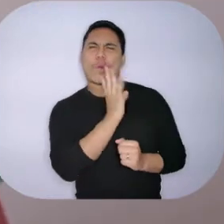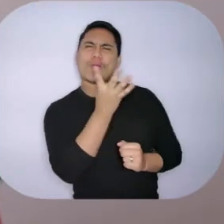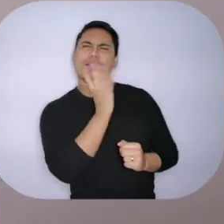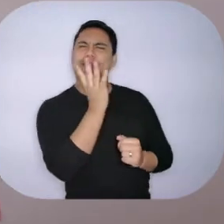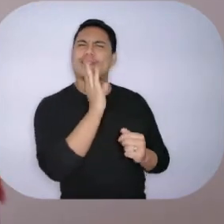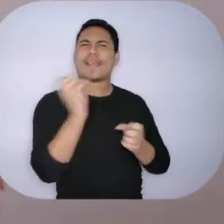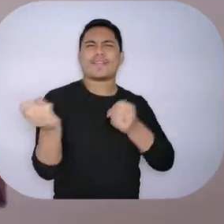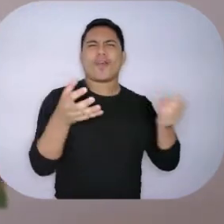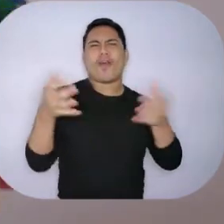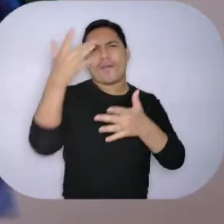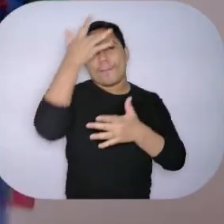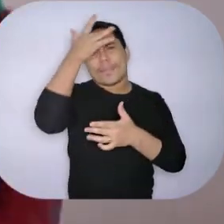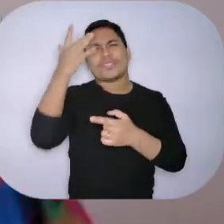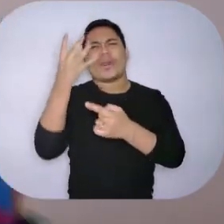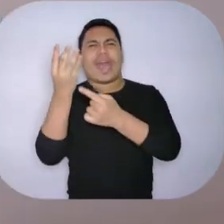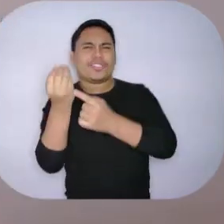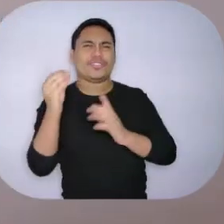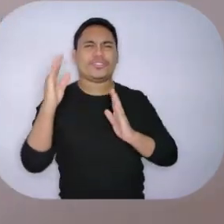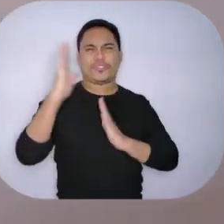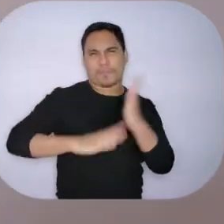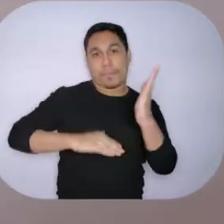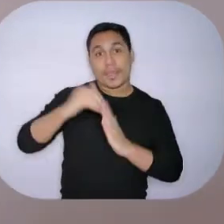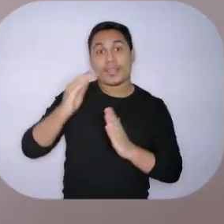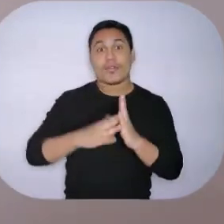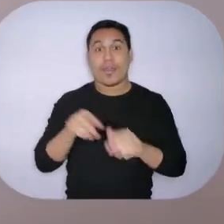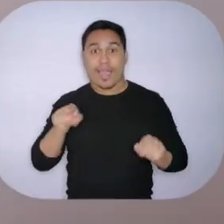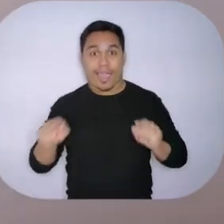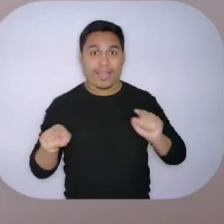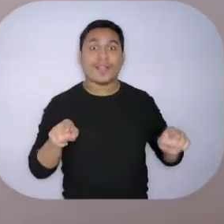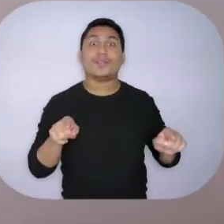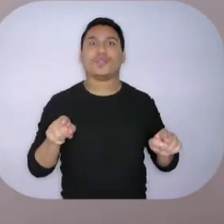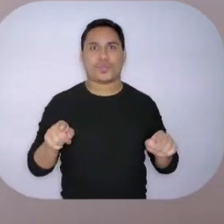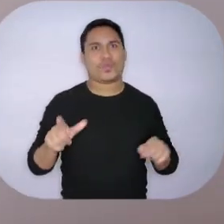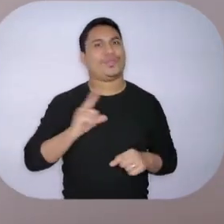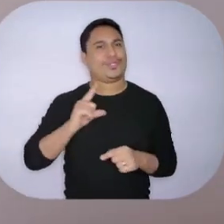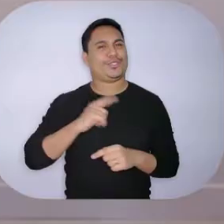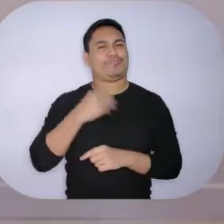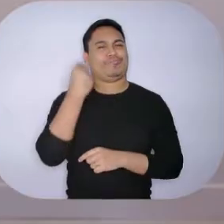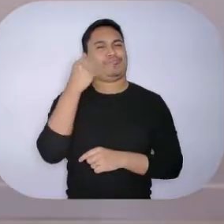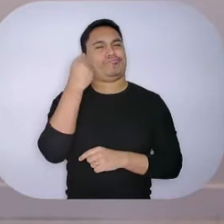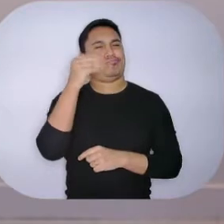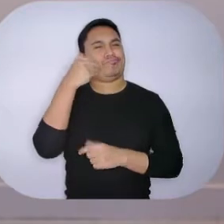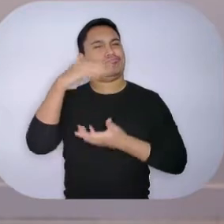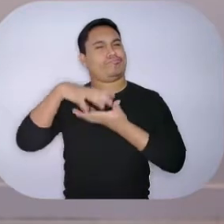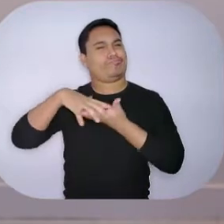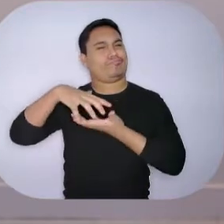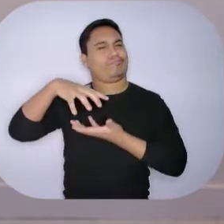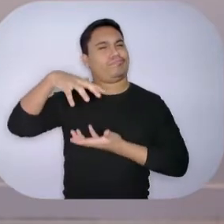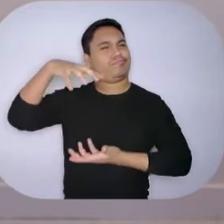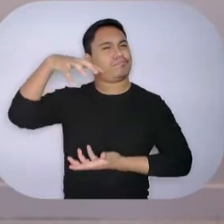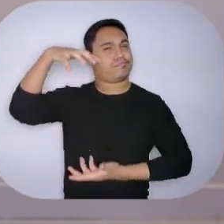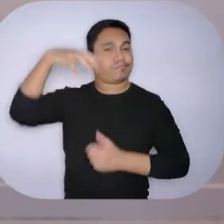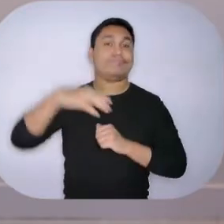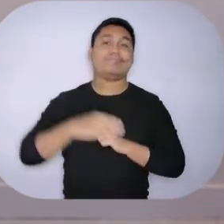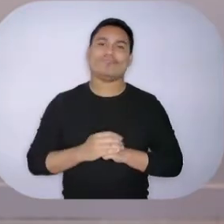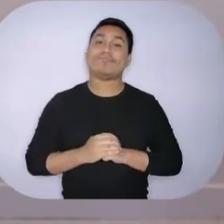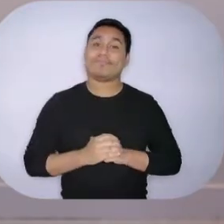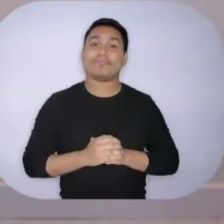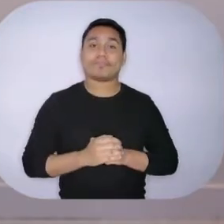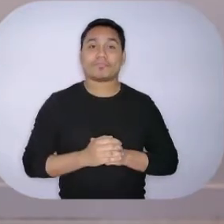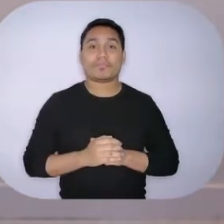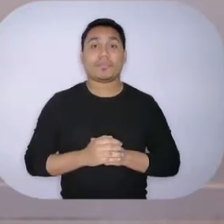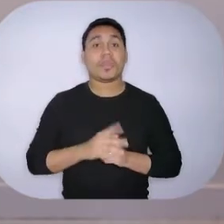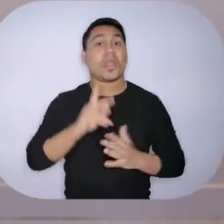novos artistas. E isso fez com que elas ganhassem muita experiência. Um tempo depois, uma delas